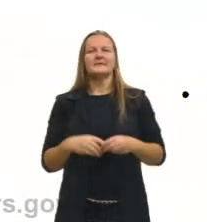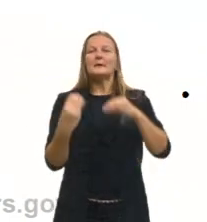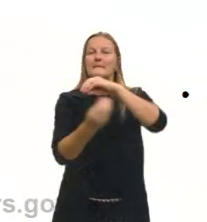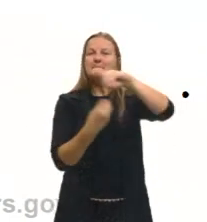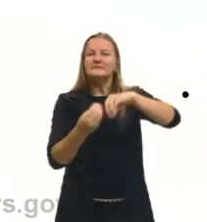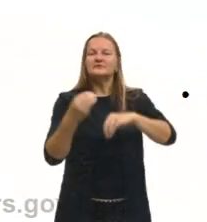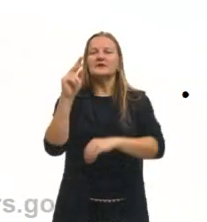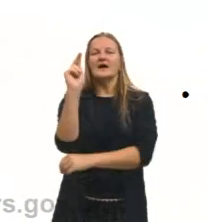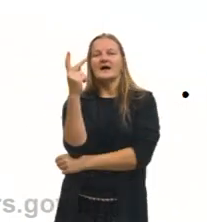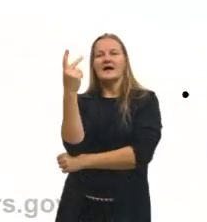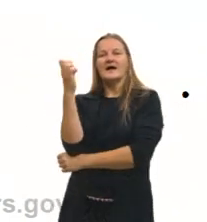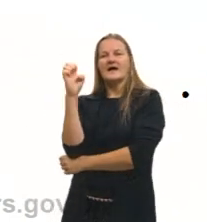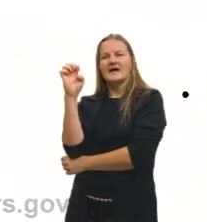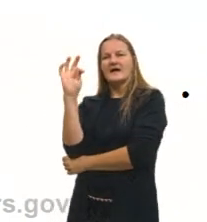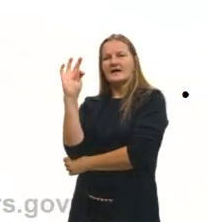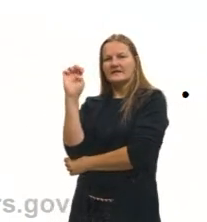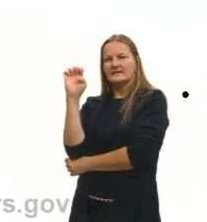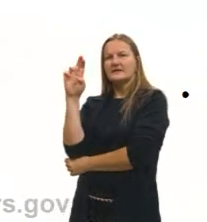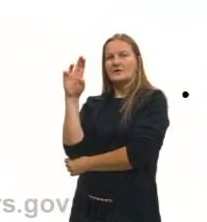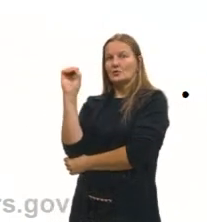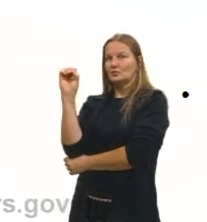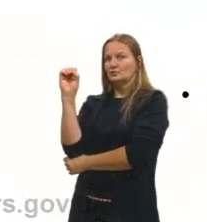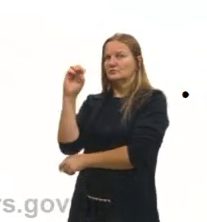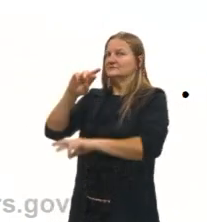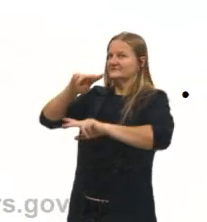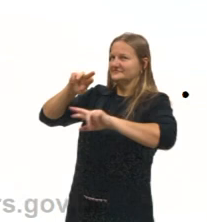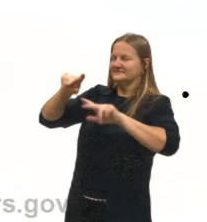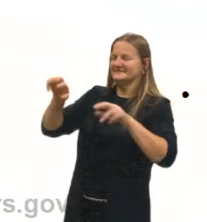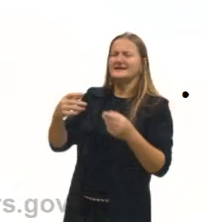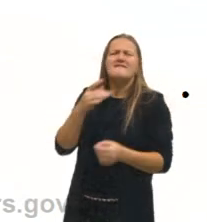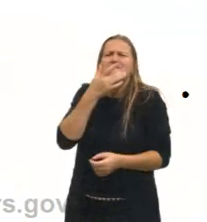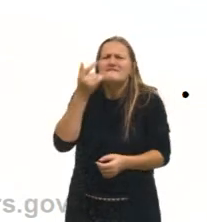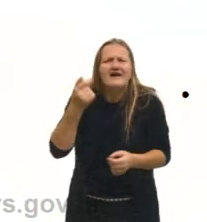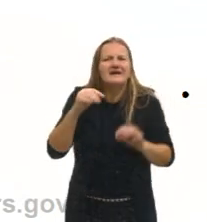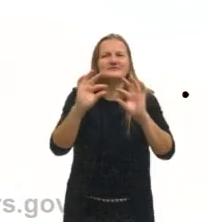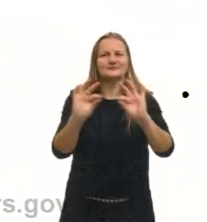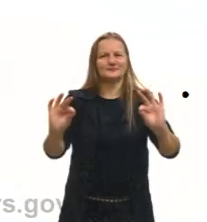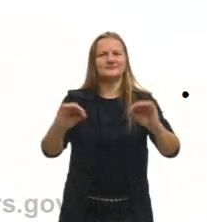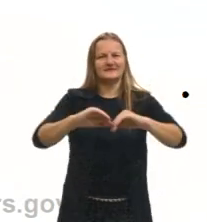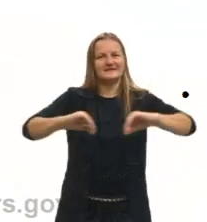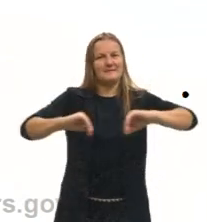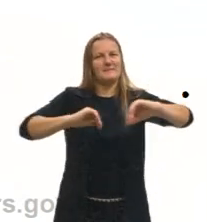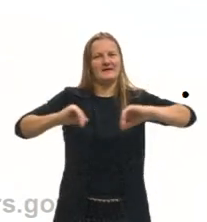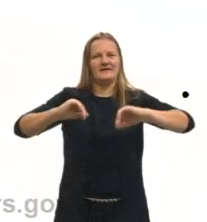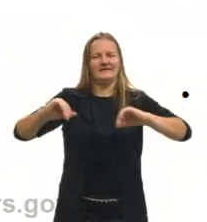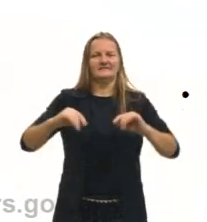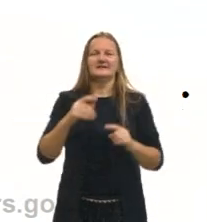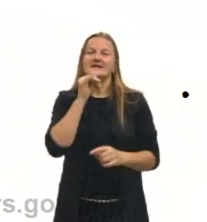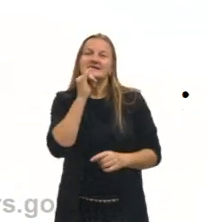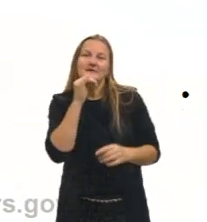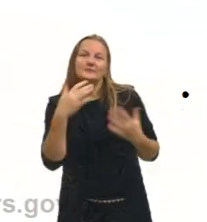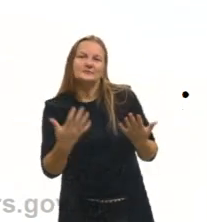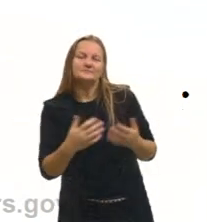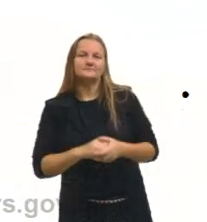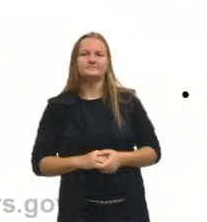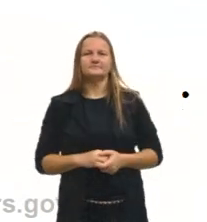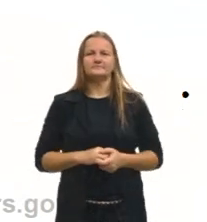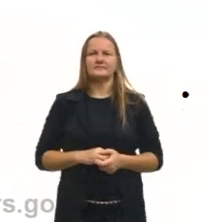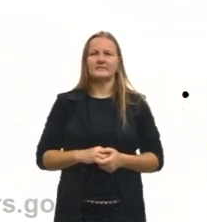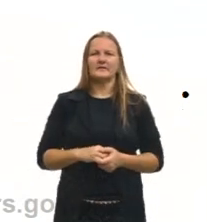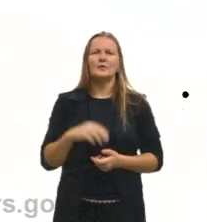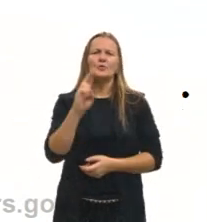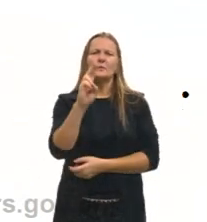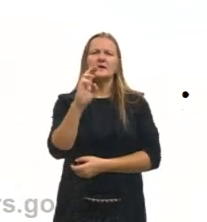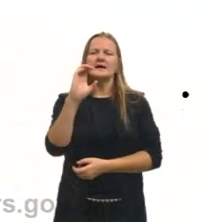heterogêneas, que são as mais simples de separar, na verdade, algumas, né? Por exemplo, a catação.